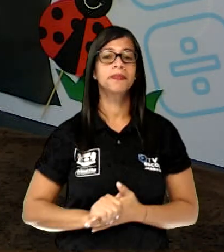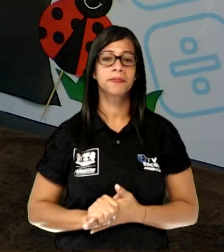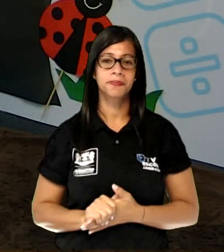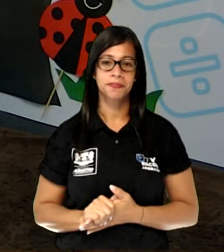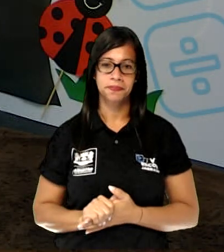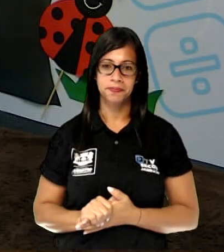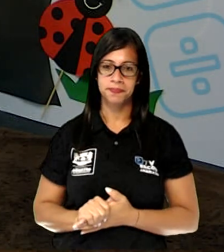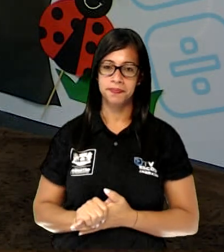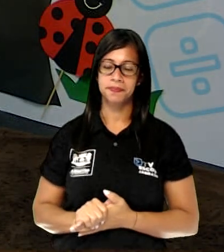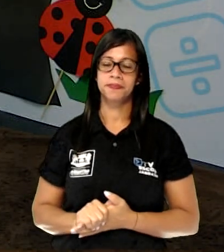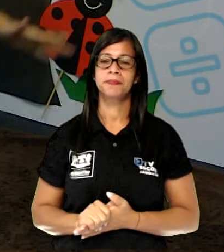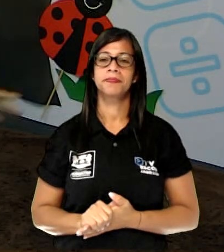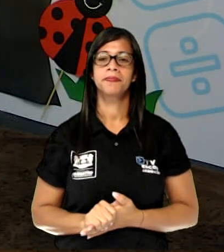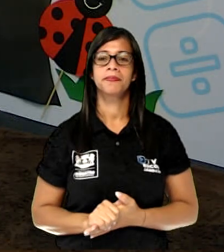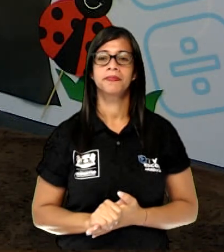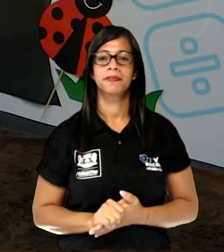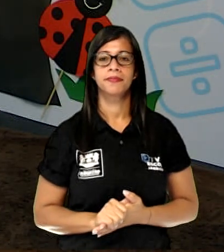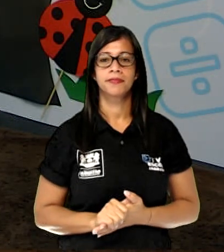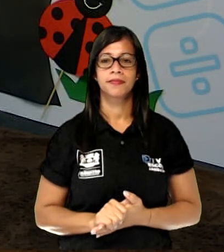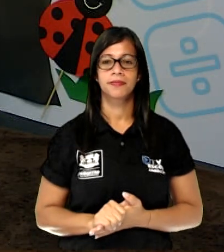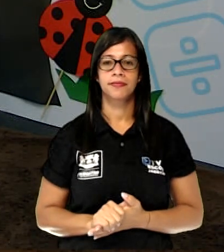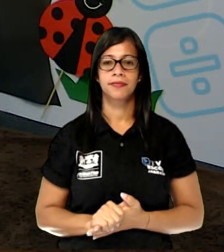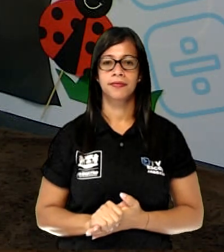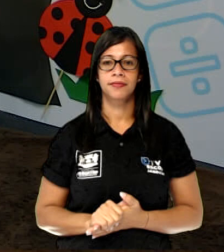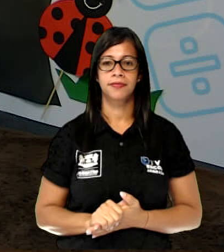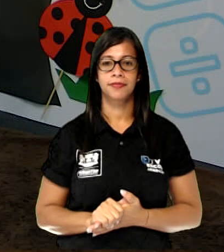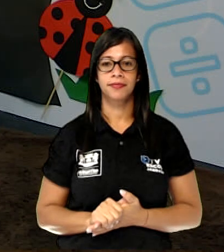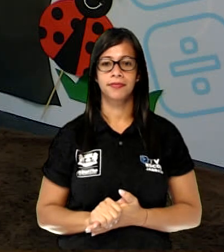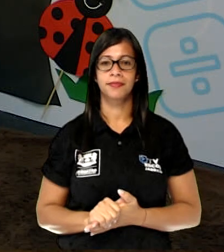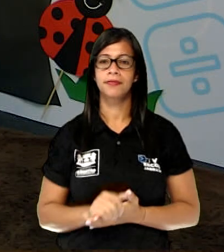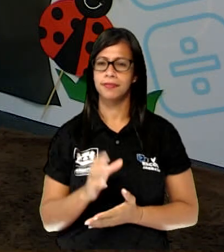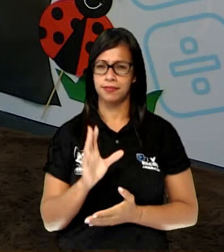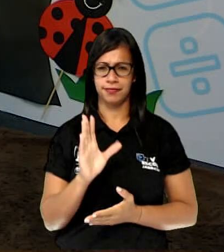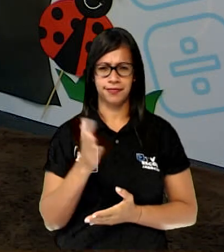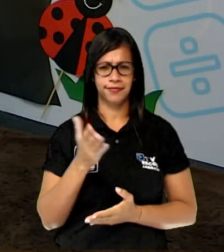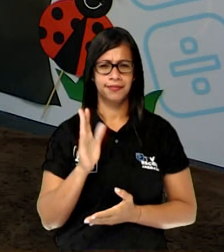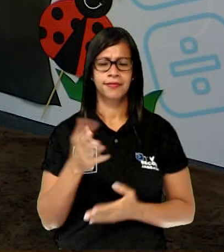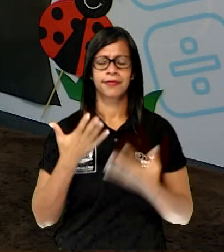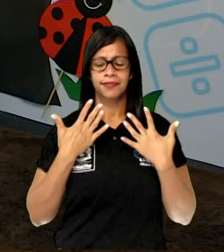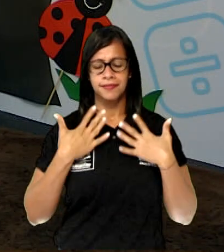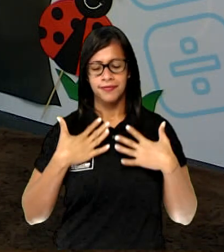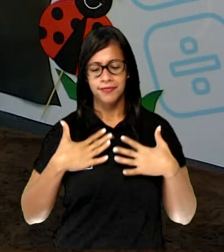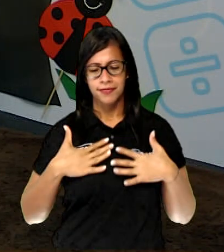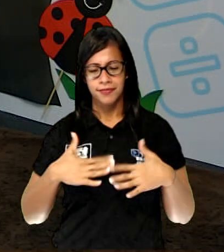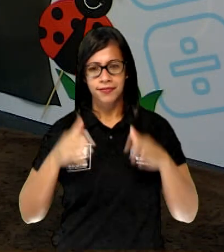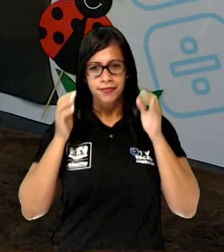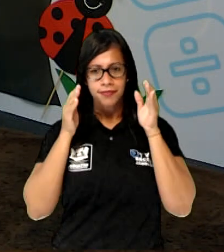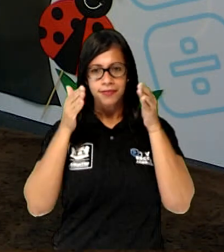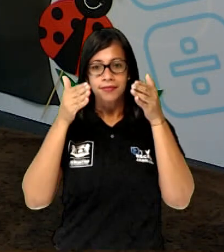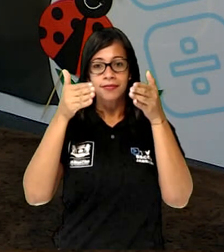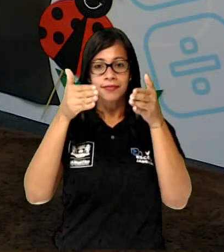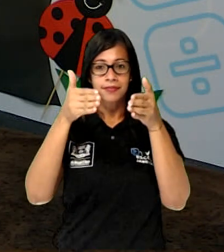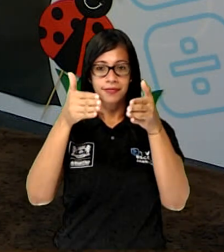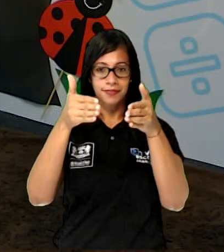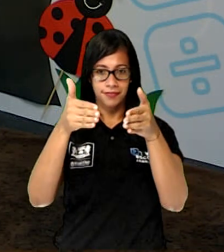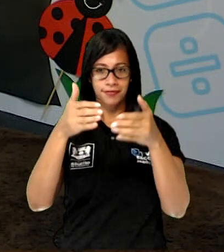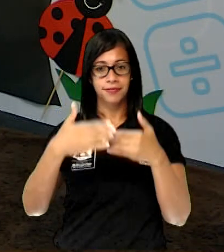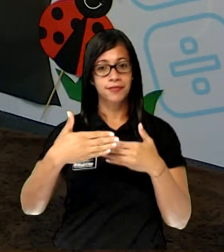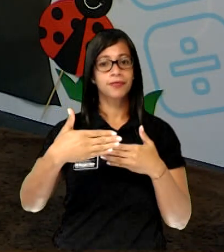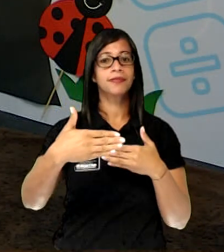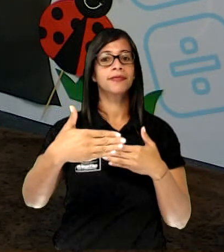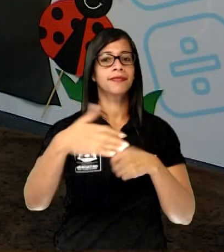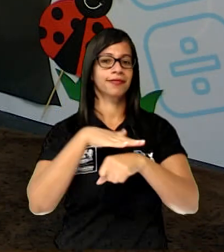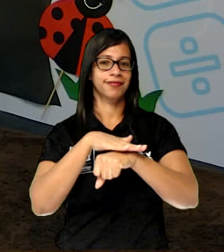Pronto. Relaxa. E agora nós estamos bem calmos e bem concentrados para continuar